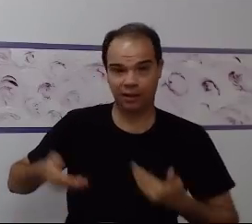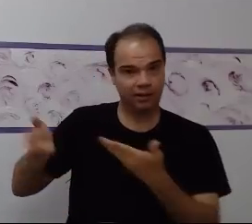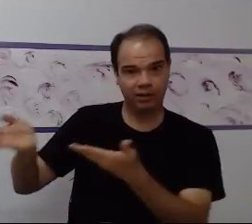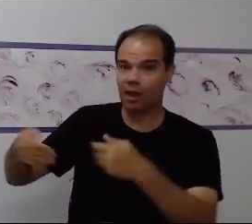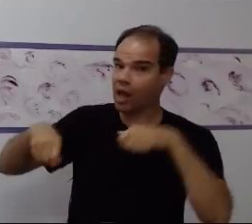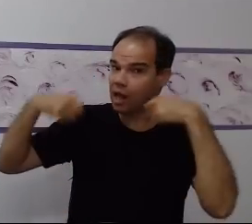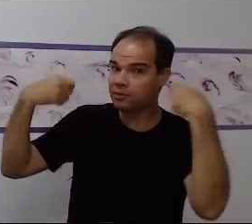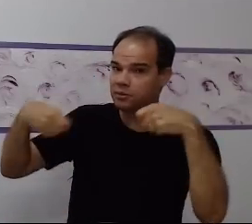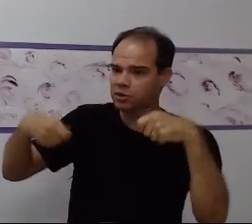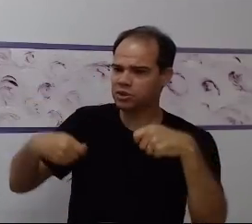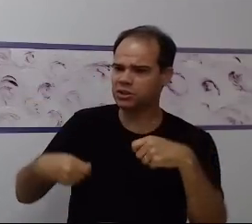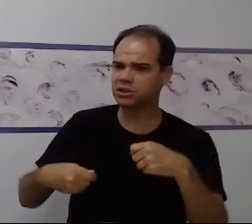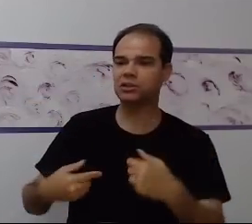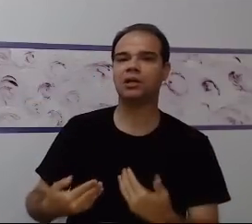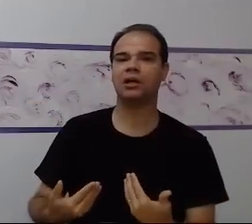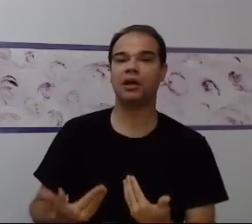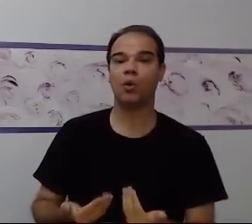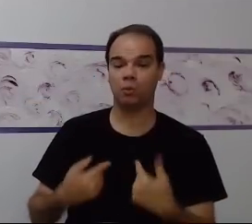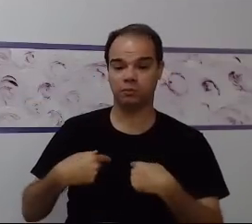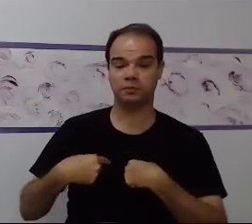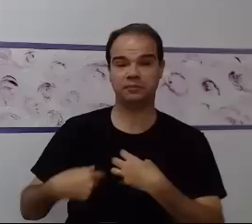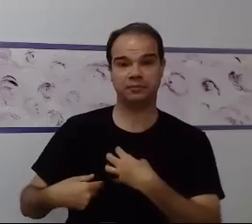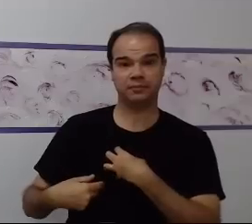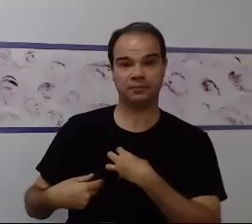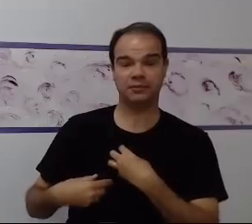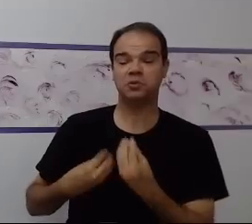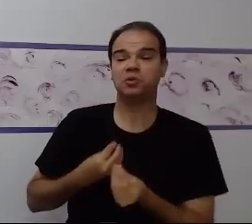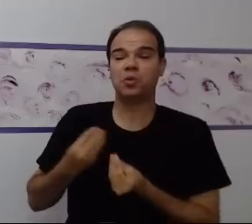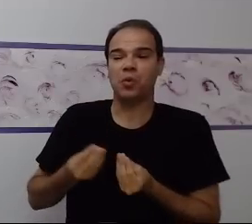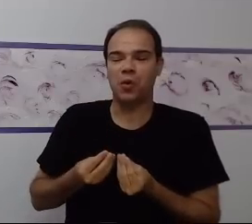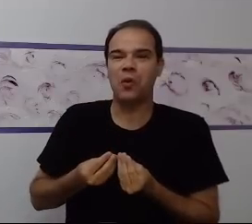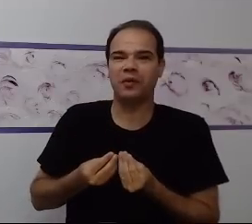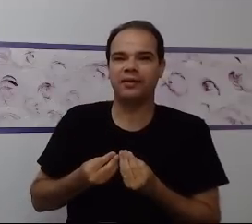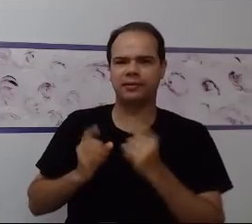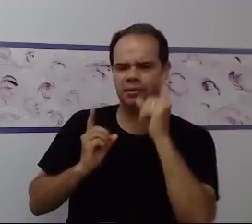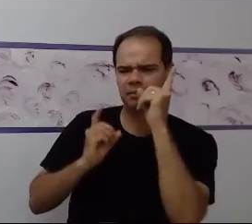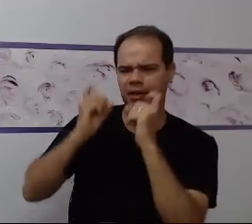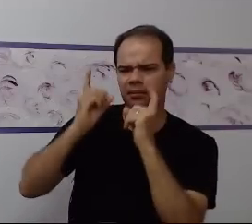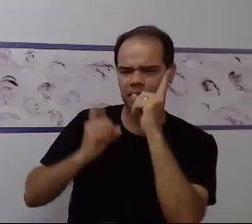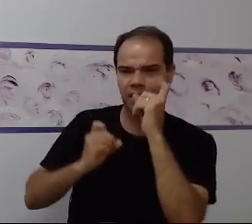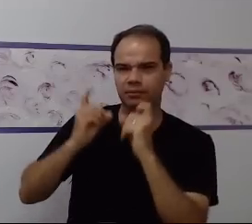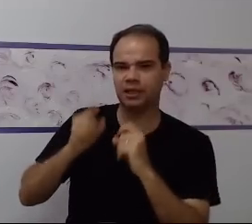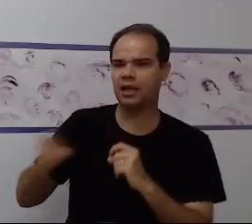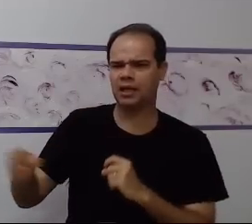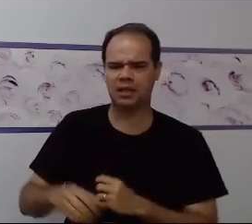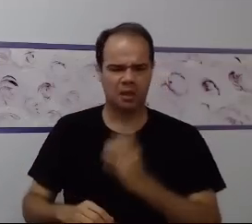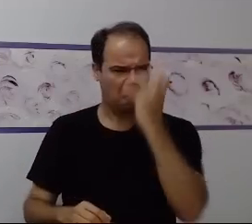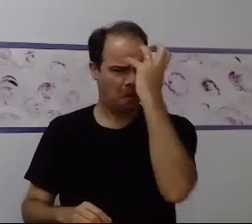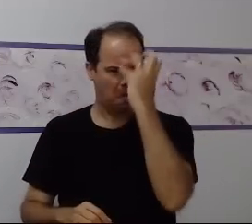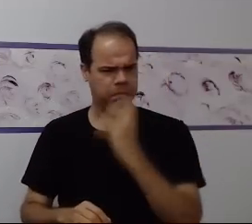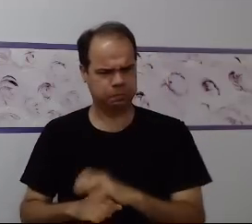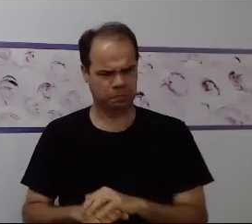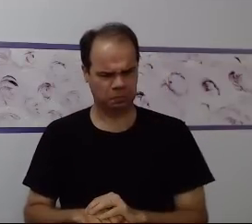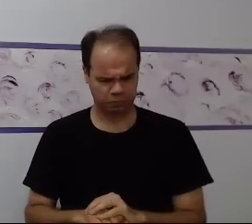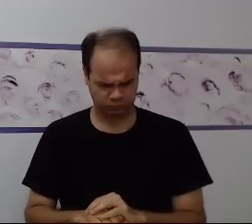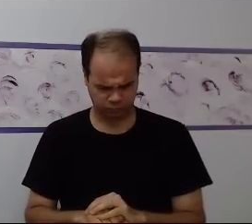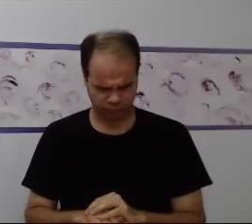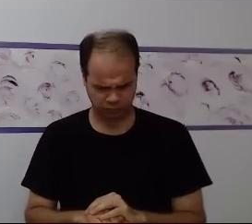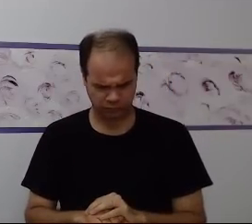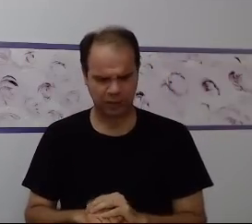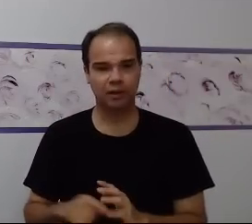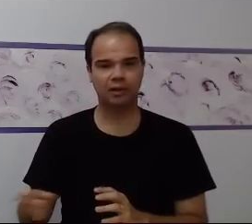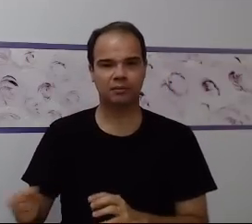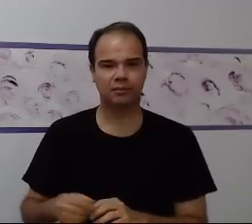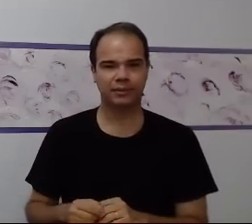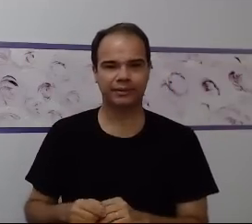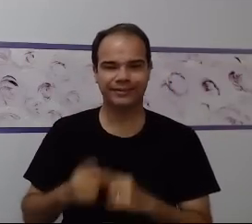de forma significativa, sempre, com certeza, porque não adianta ela fazer uma cara de brava ou de triste se ela está no